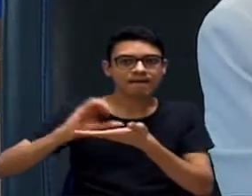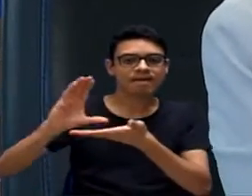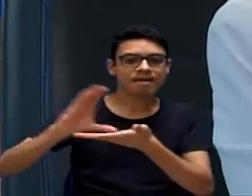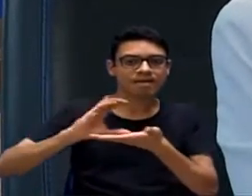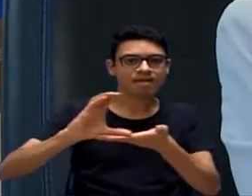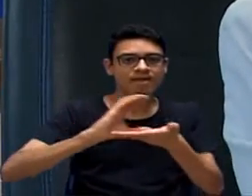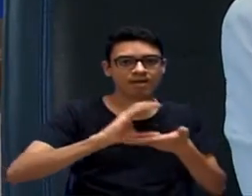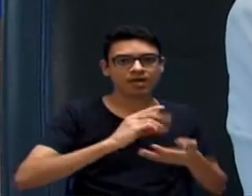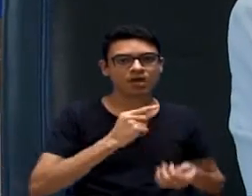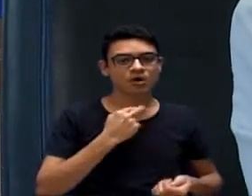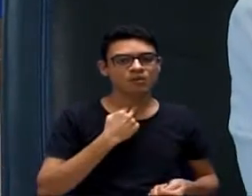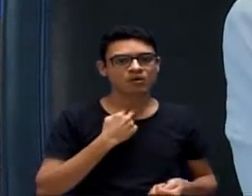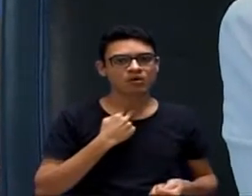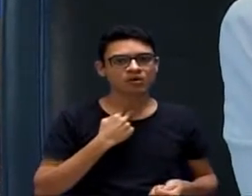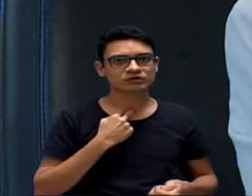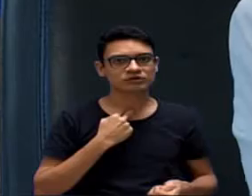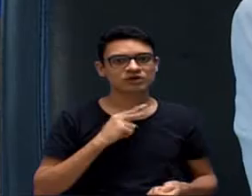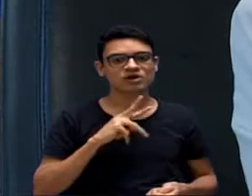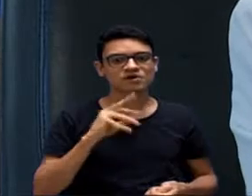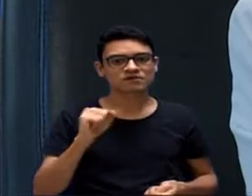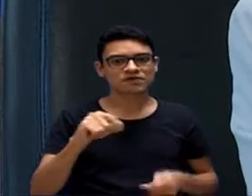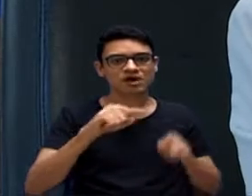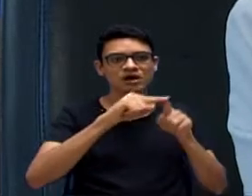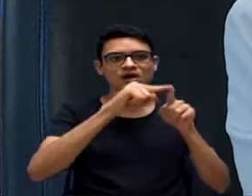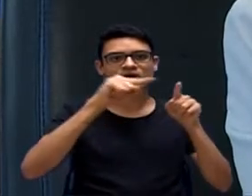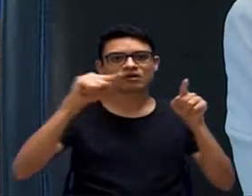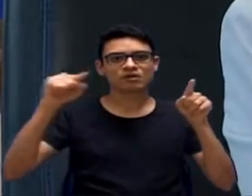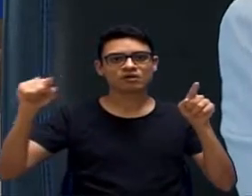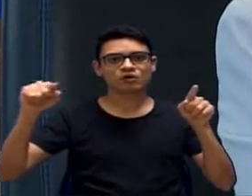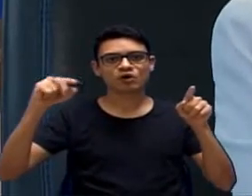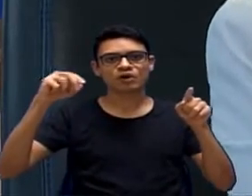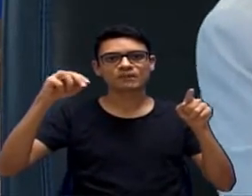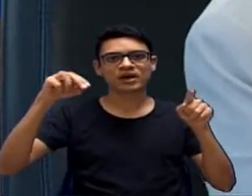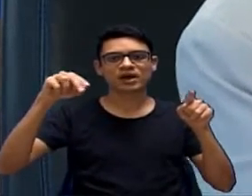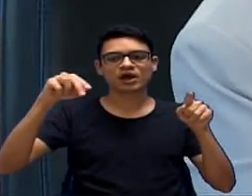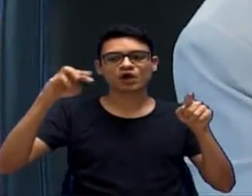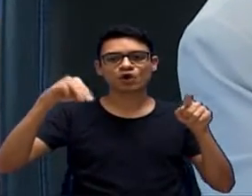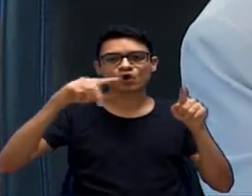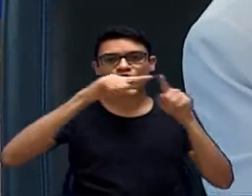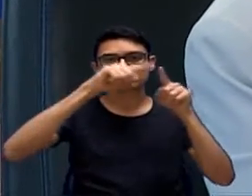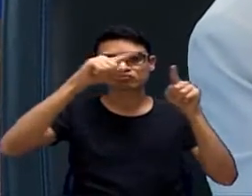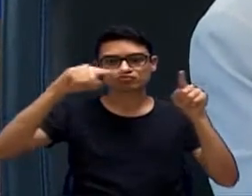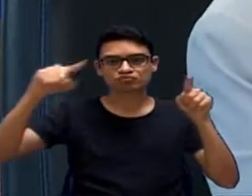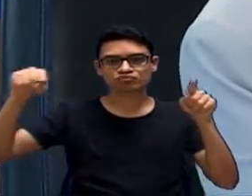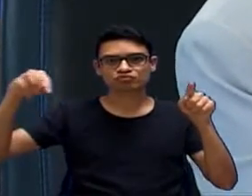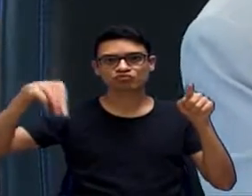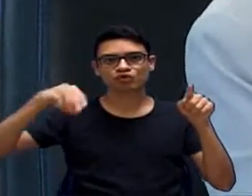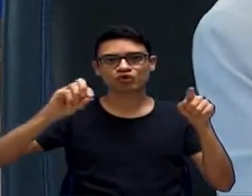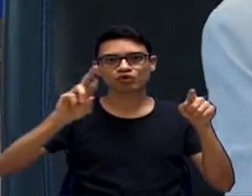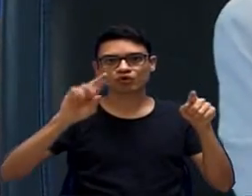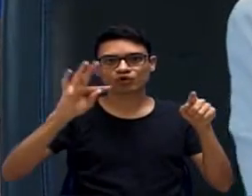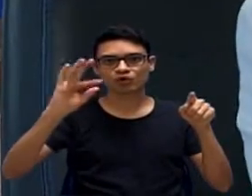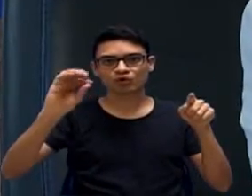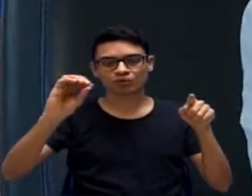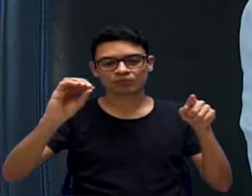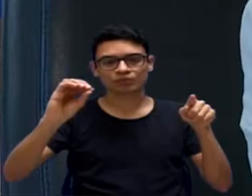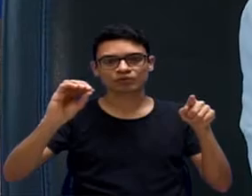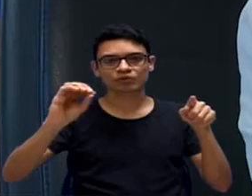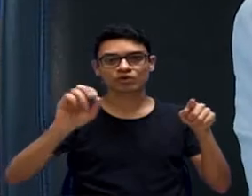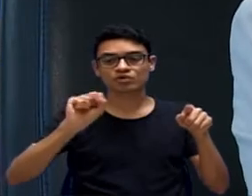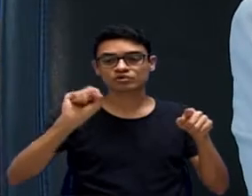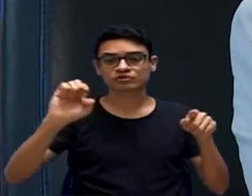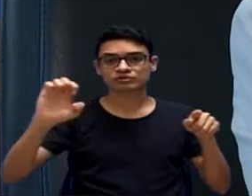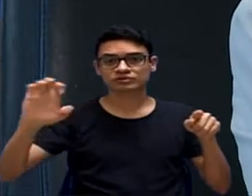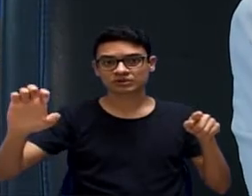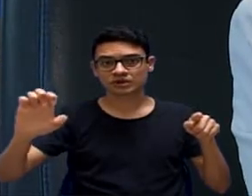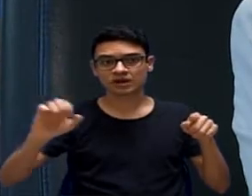chegar no volume morto daqui a pouquinho, talvez na semana que vem. Eu não vejo nenhuma medida pública do SAI alertando para a tragédia que nós vamos chegar.